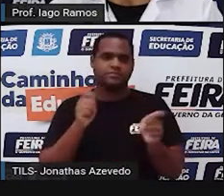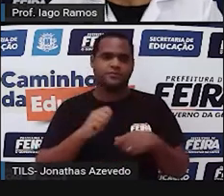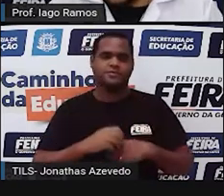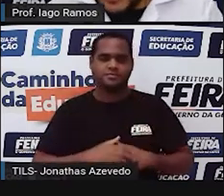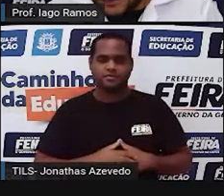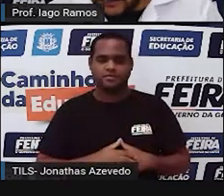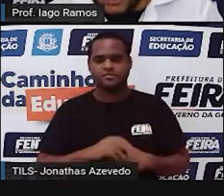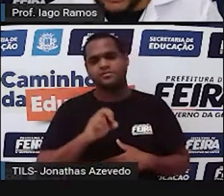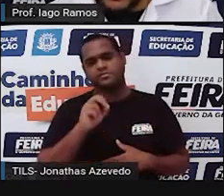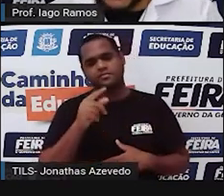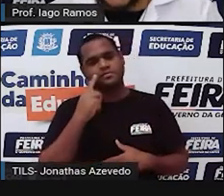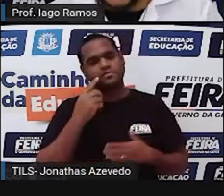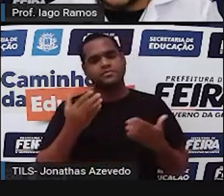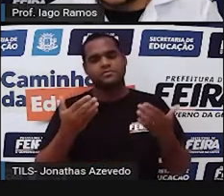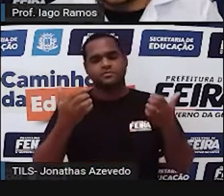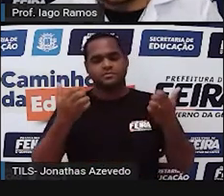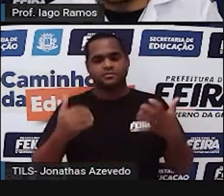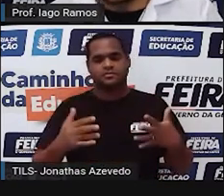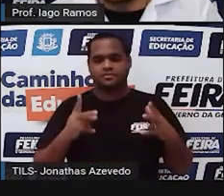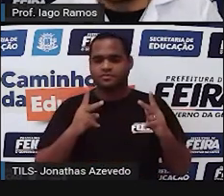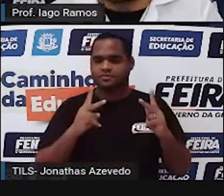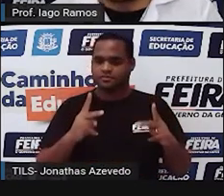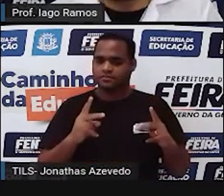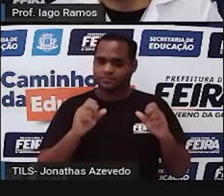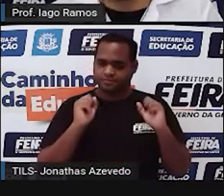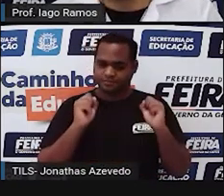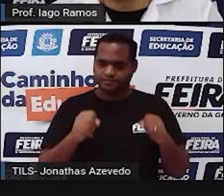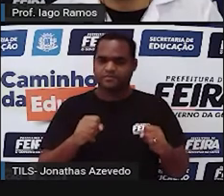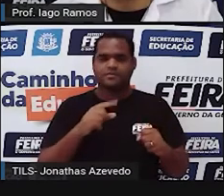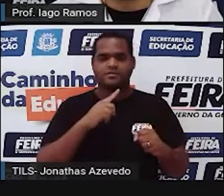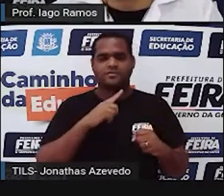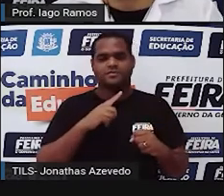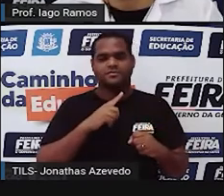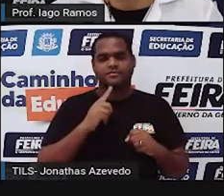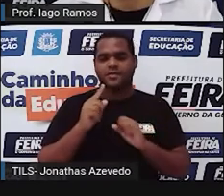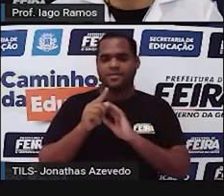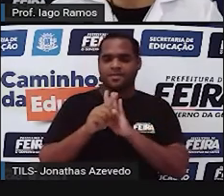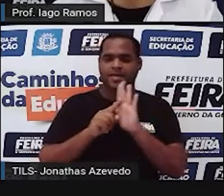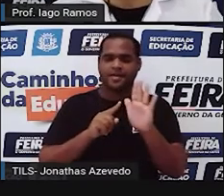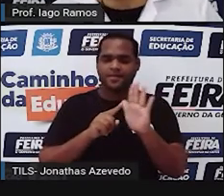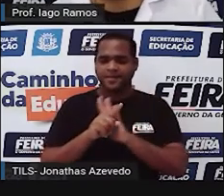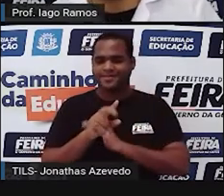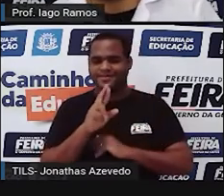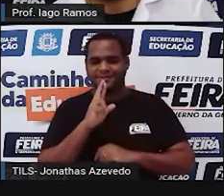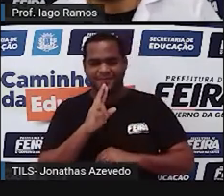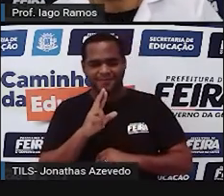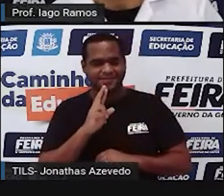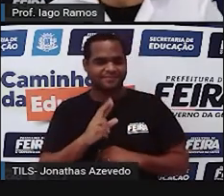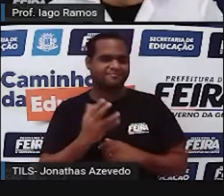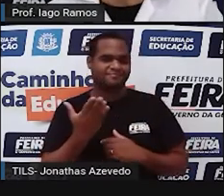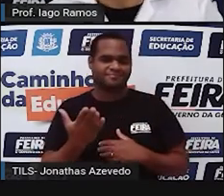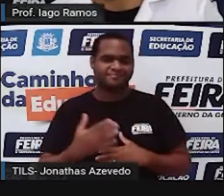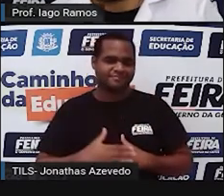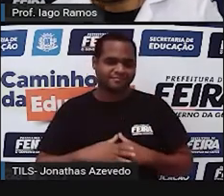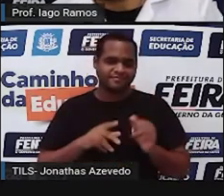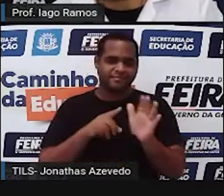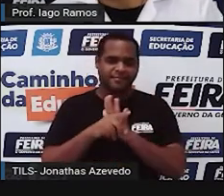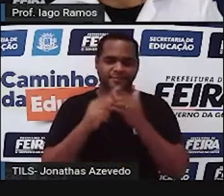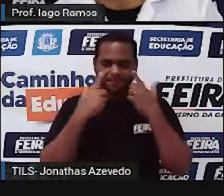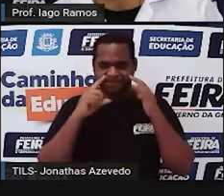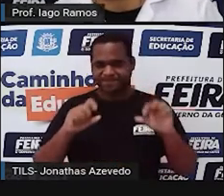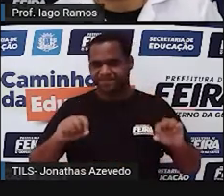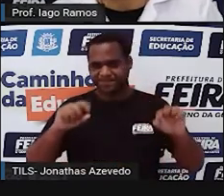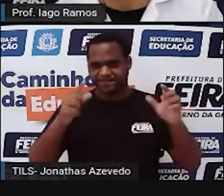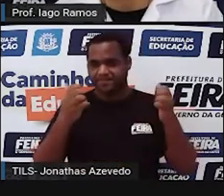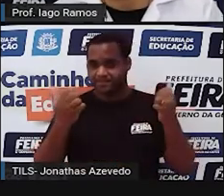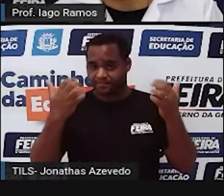Bom, mas vamos lá, continuando, olha só, o nosso quiz, o nosso joguinho de perguntas e respostas. Tem mais perguntas. Na tela aparece